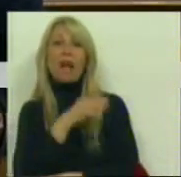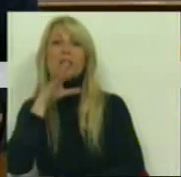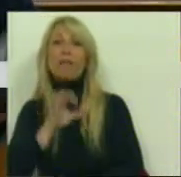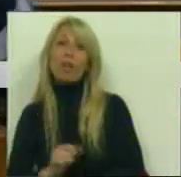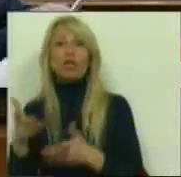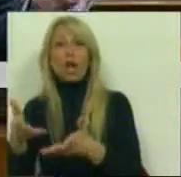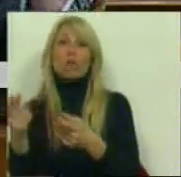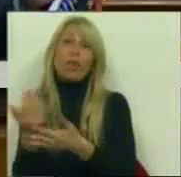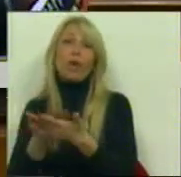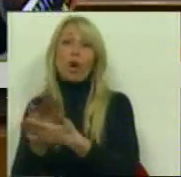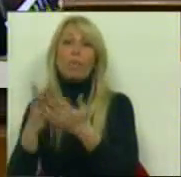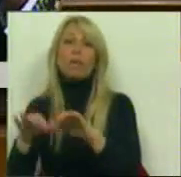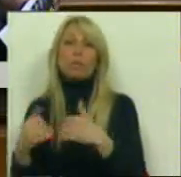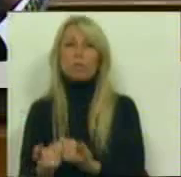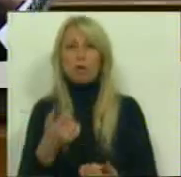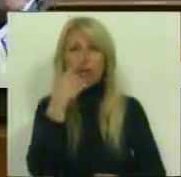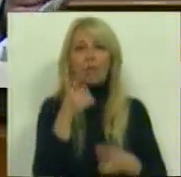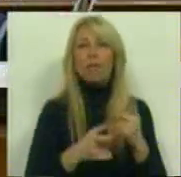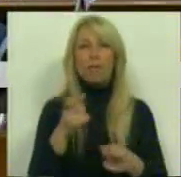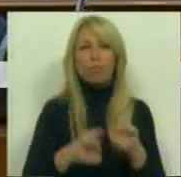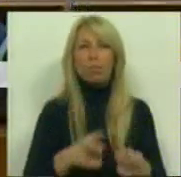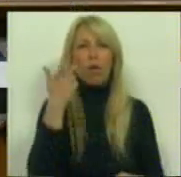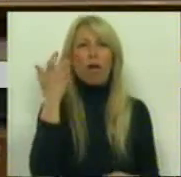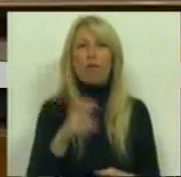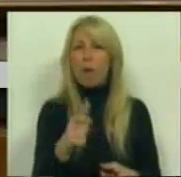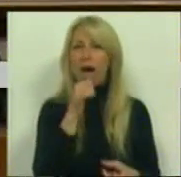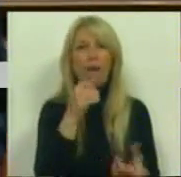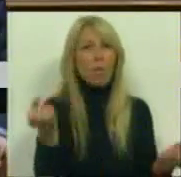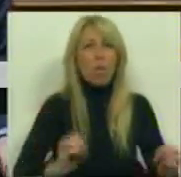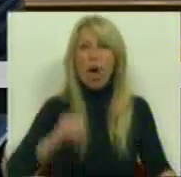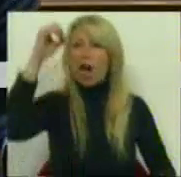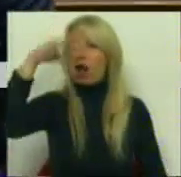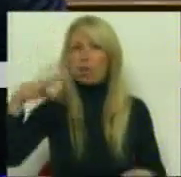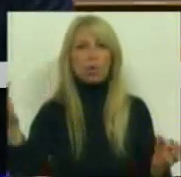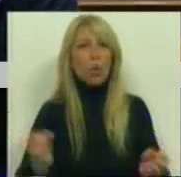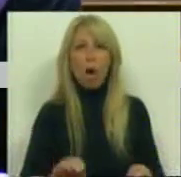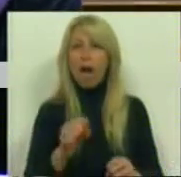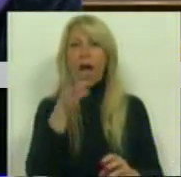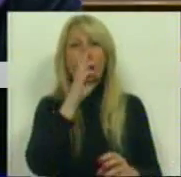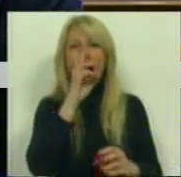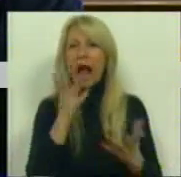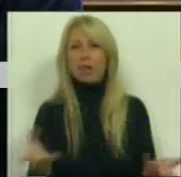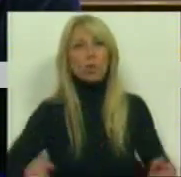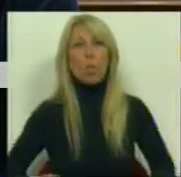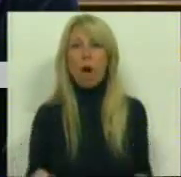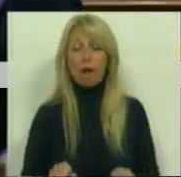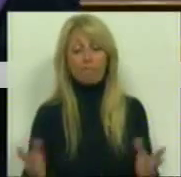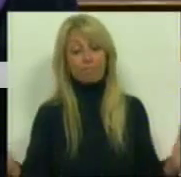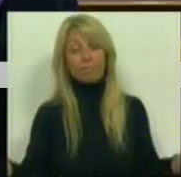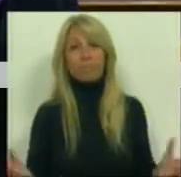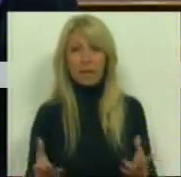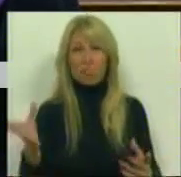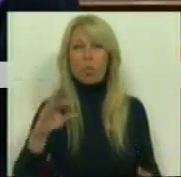social. São pensionistas sem água, sem luz, sem gás. E por mais que se esforce, e termine, Sr.